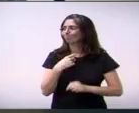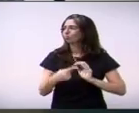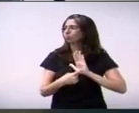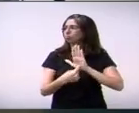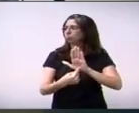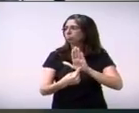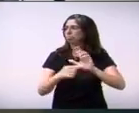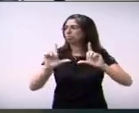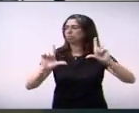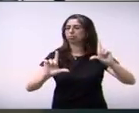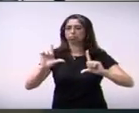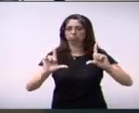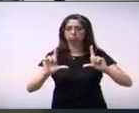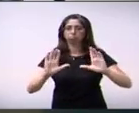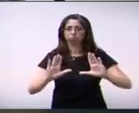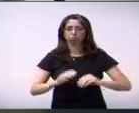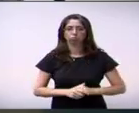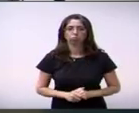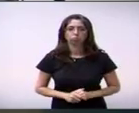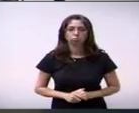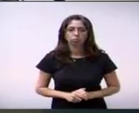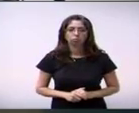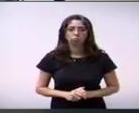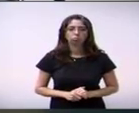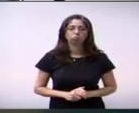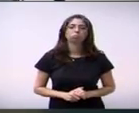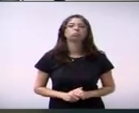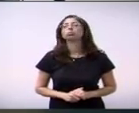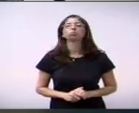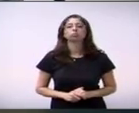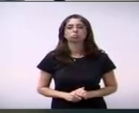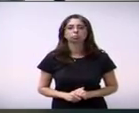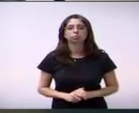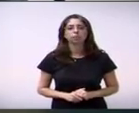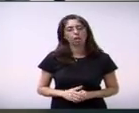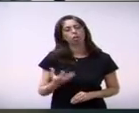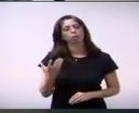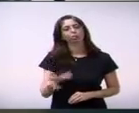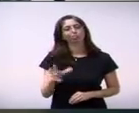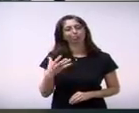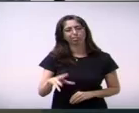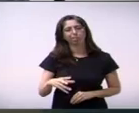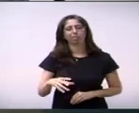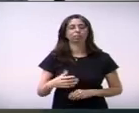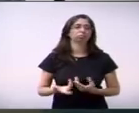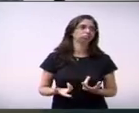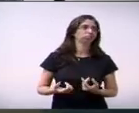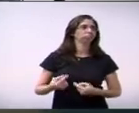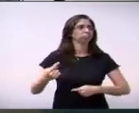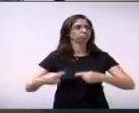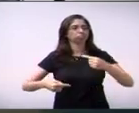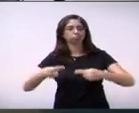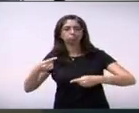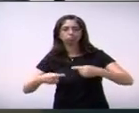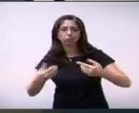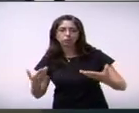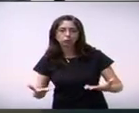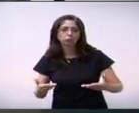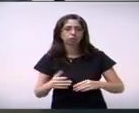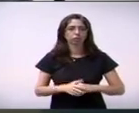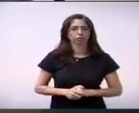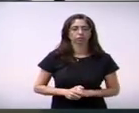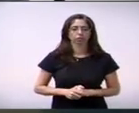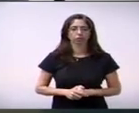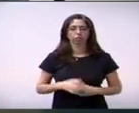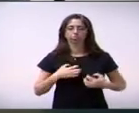poder fazer. Então, fugindo de eventualmente, eventual pânico que isso possa ocasionar,